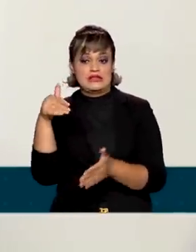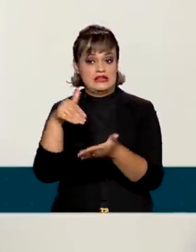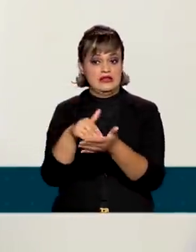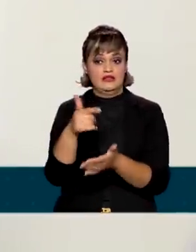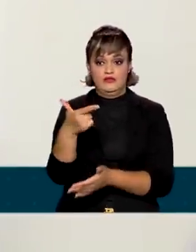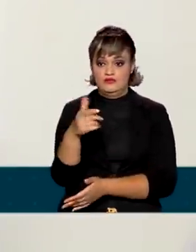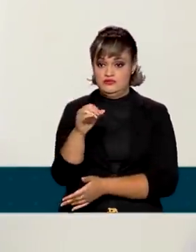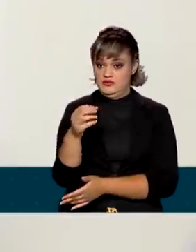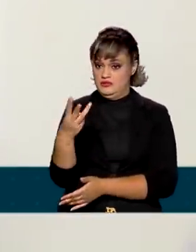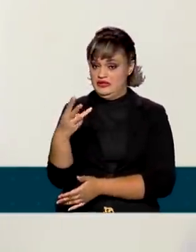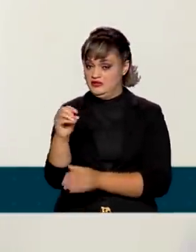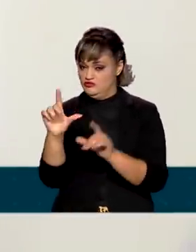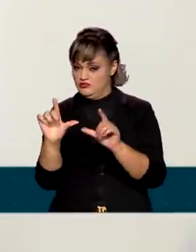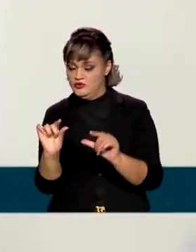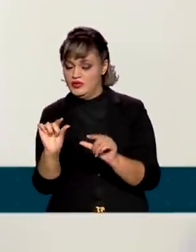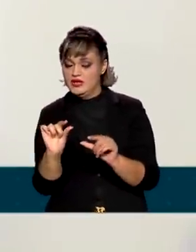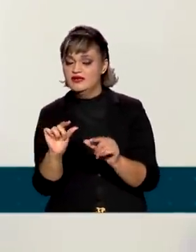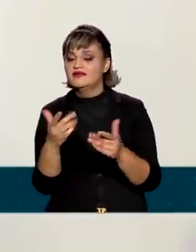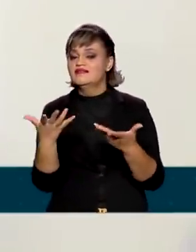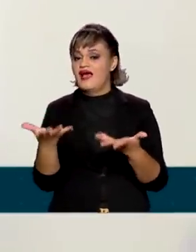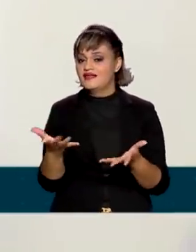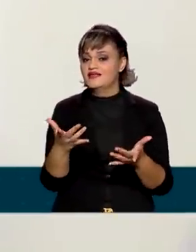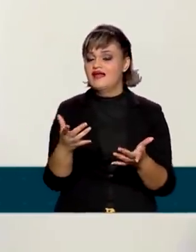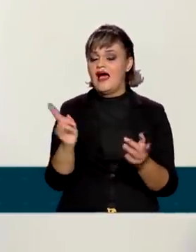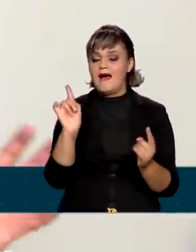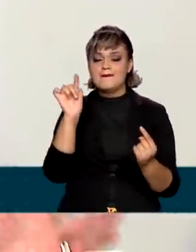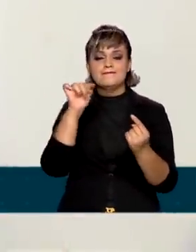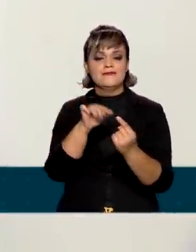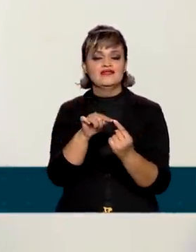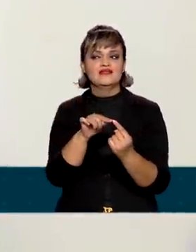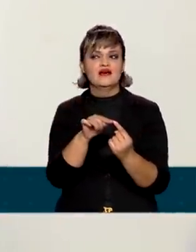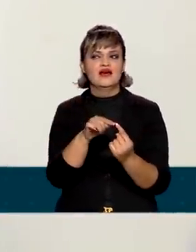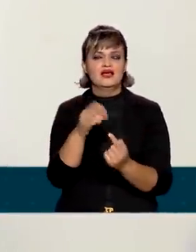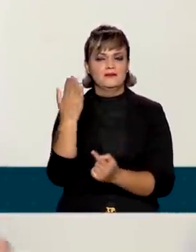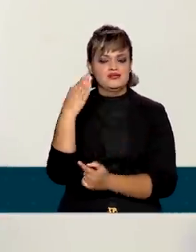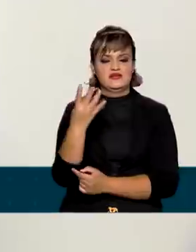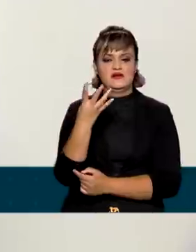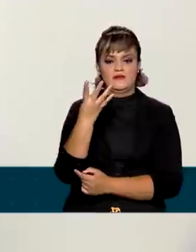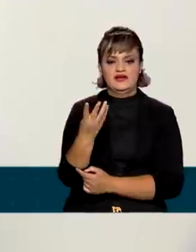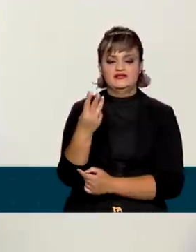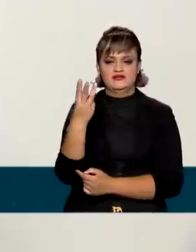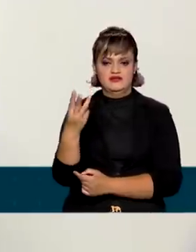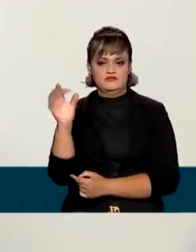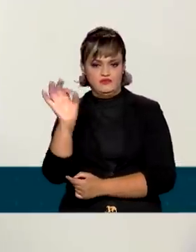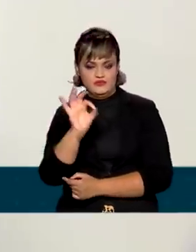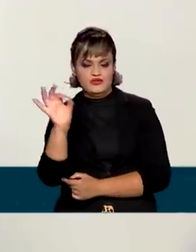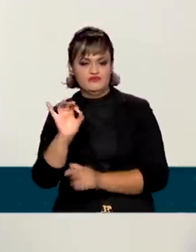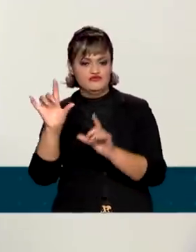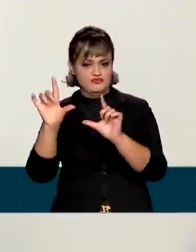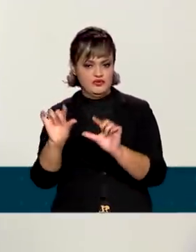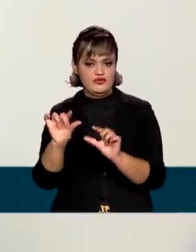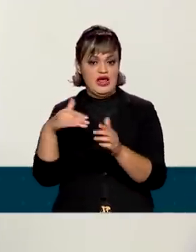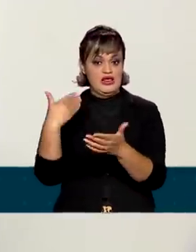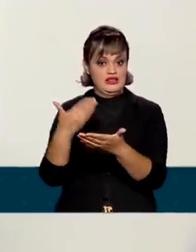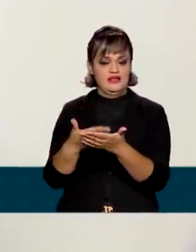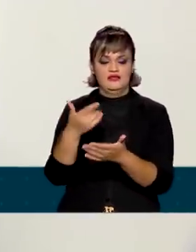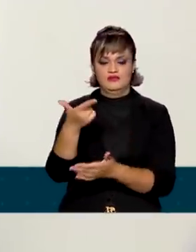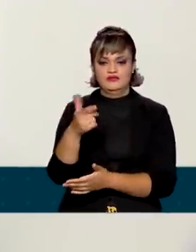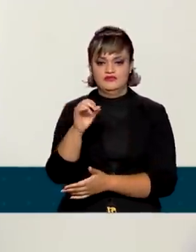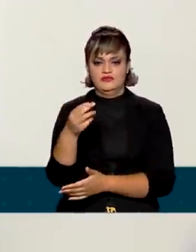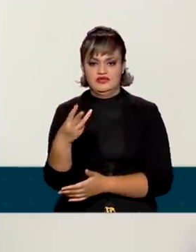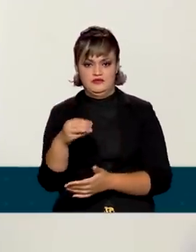2030, aumentando, portanto, a sua meta, que era de 43% de redução até 2030.